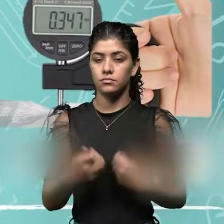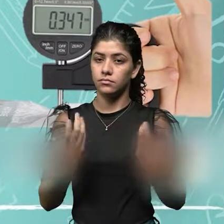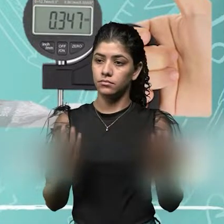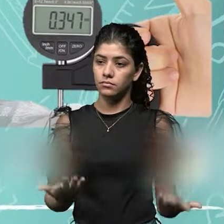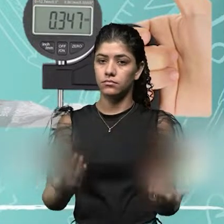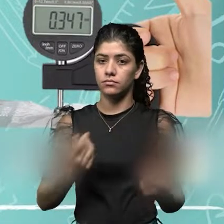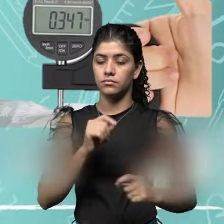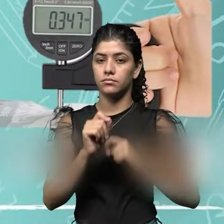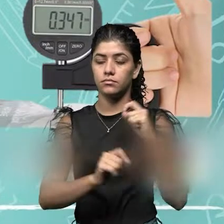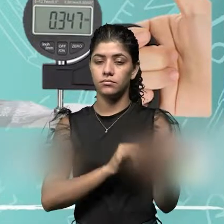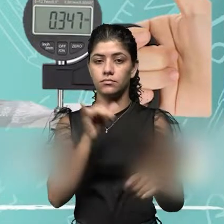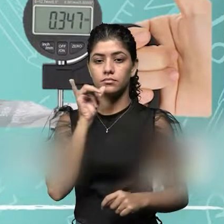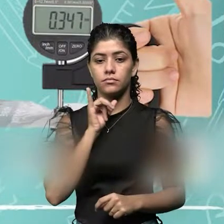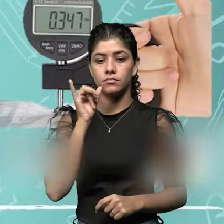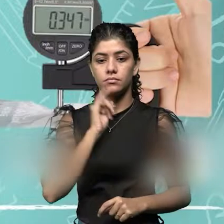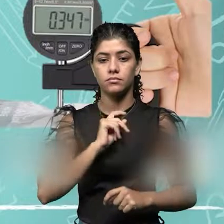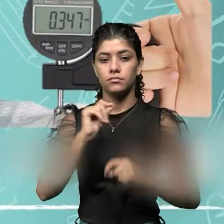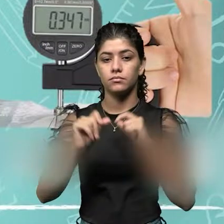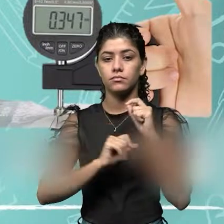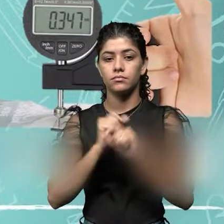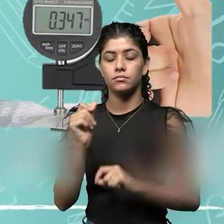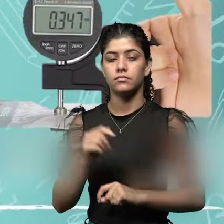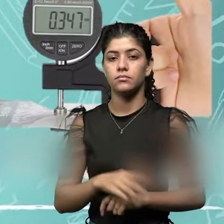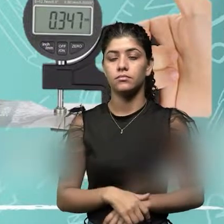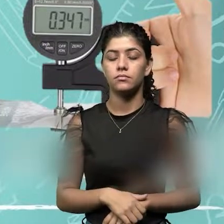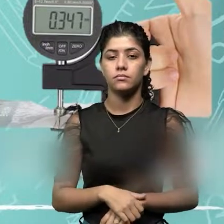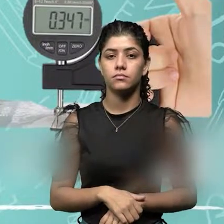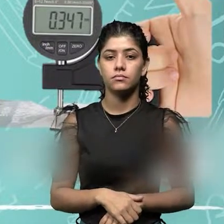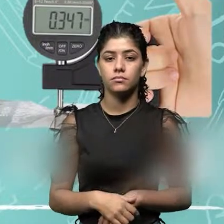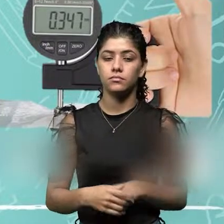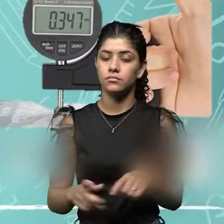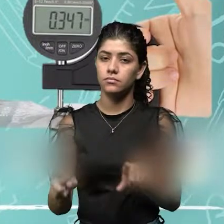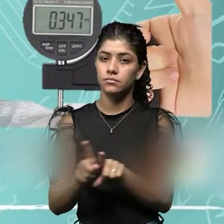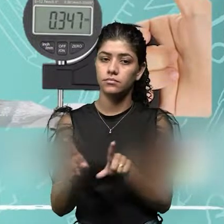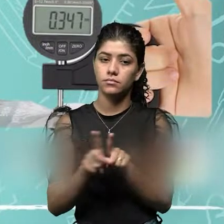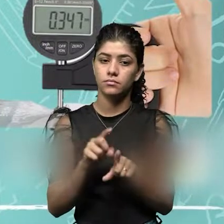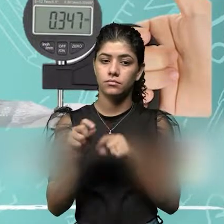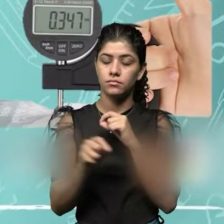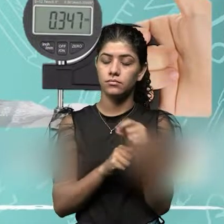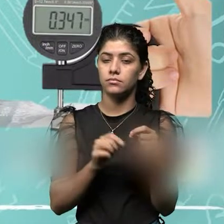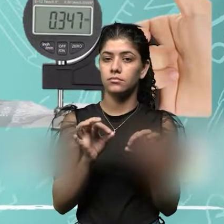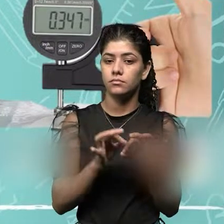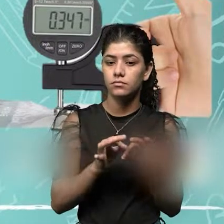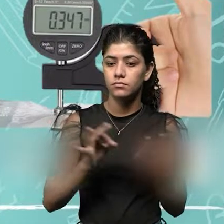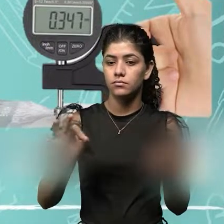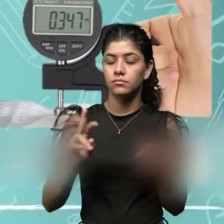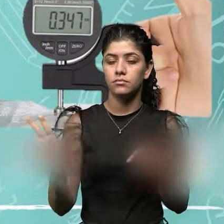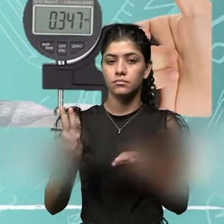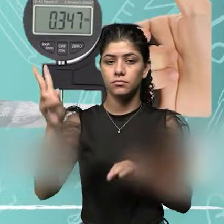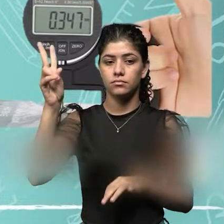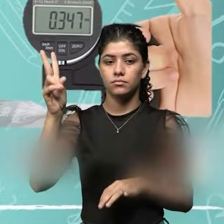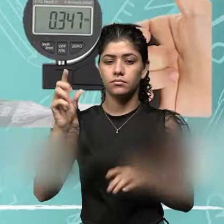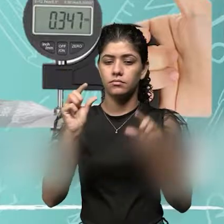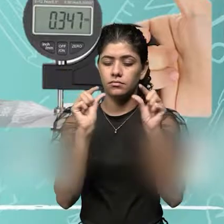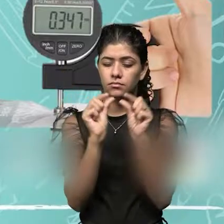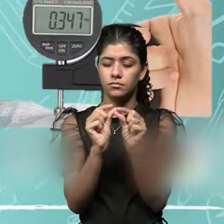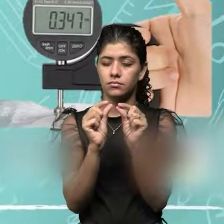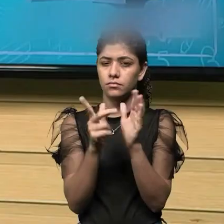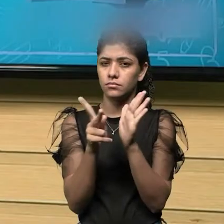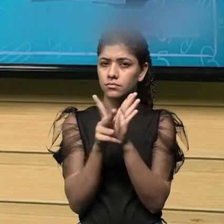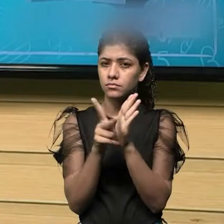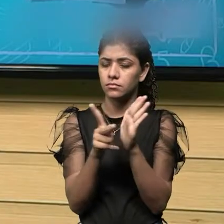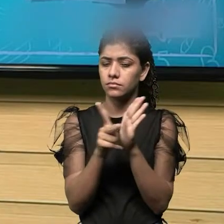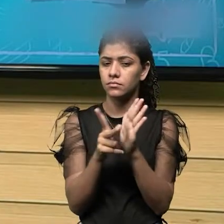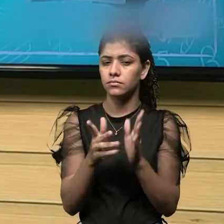exemplo do micrômetro, o especímetro ele também mede valores muito precisos,